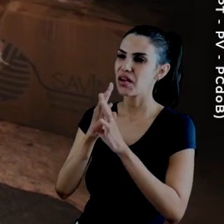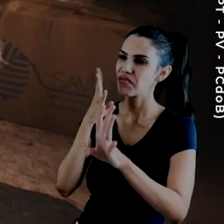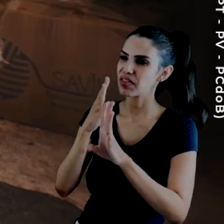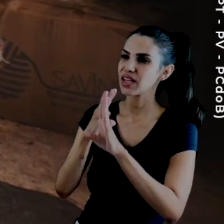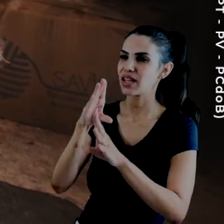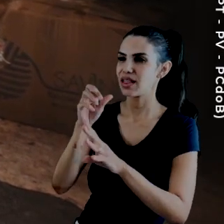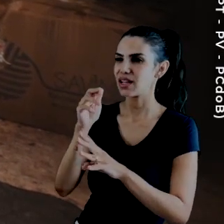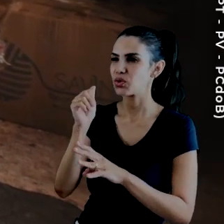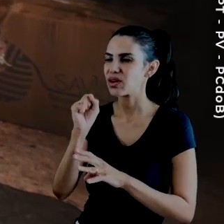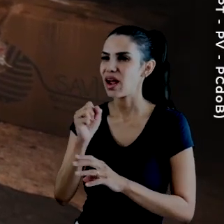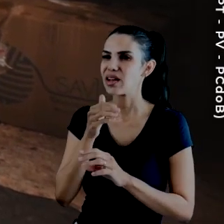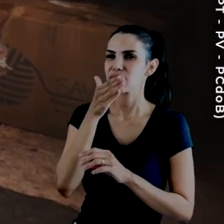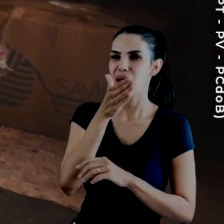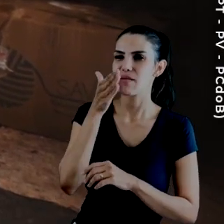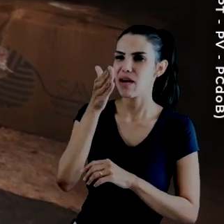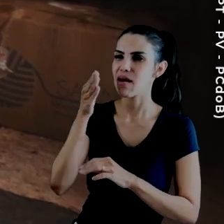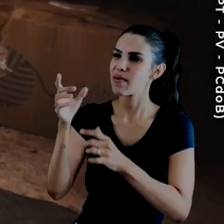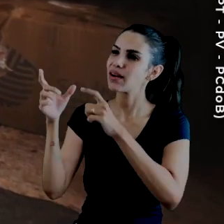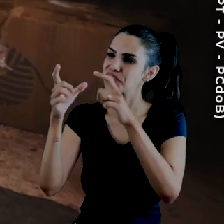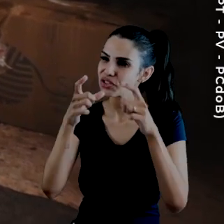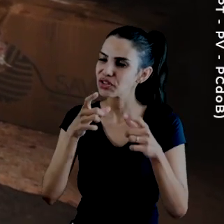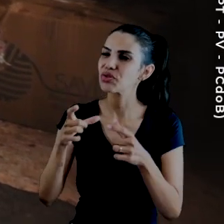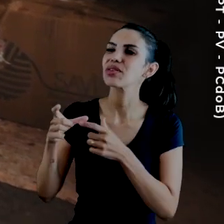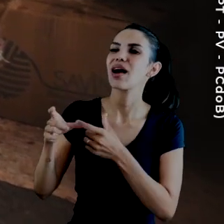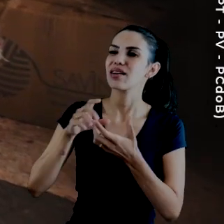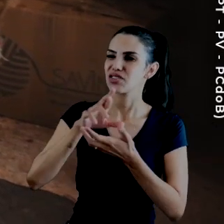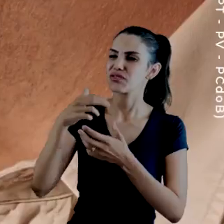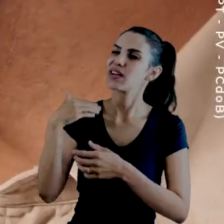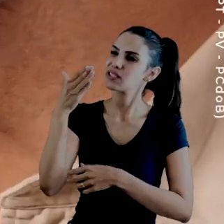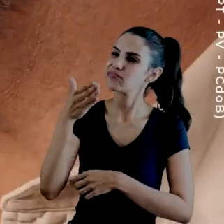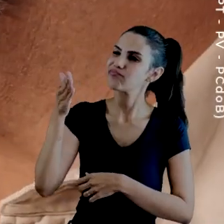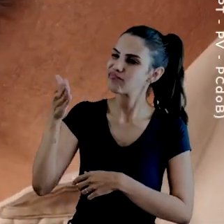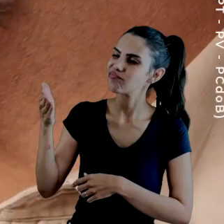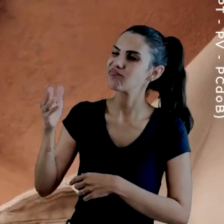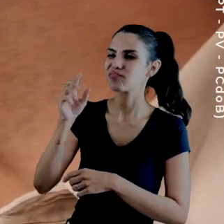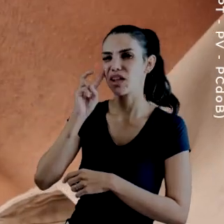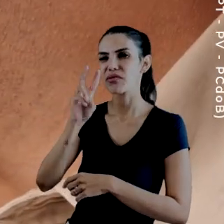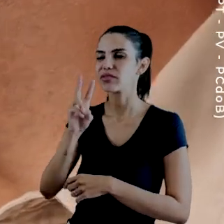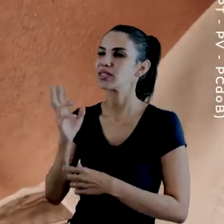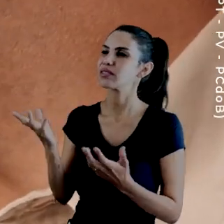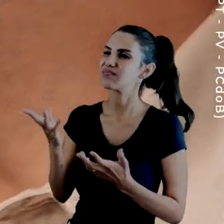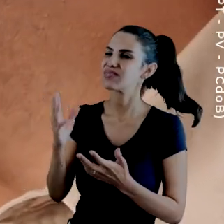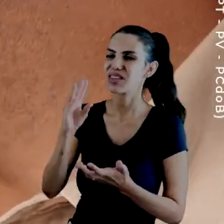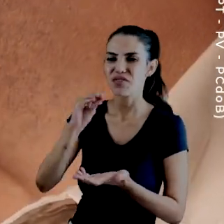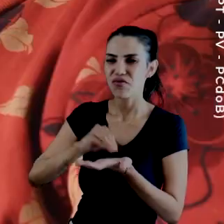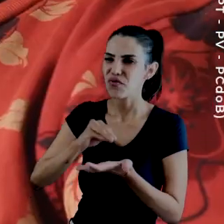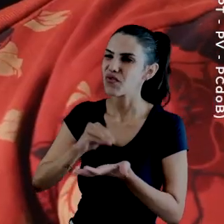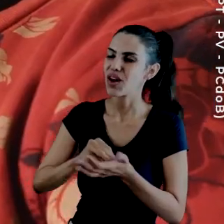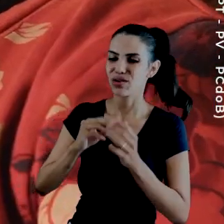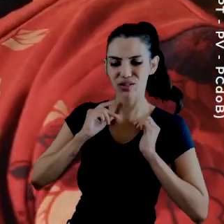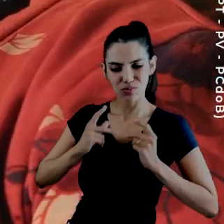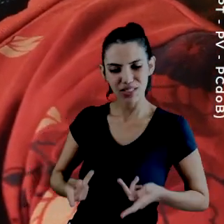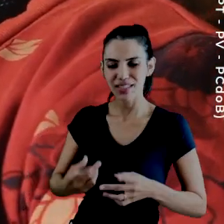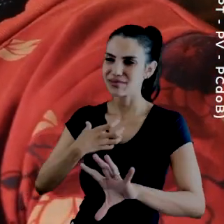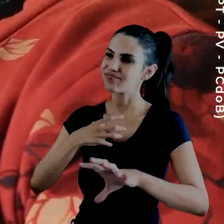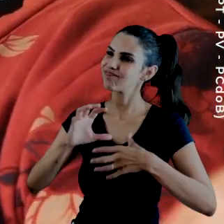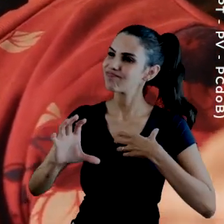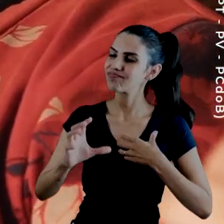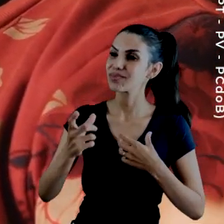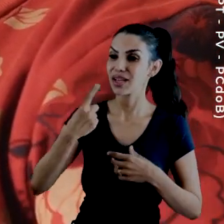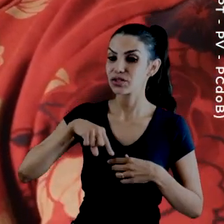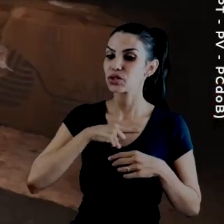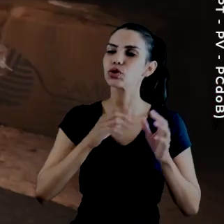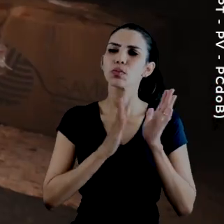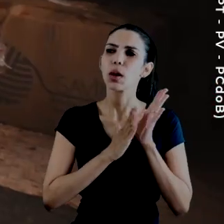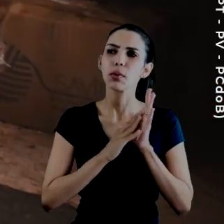fui no Crás Estrutural, eu fui no Crás do Recanto, de Planaltina, do Bandeirante. Então é uma falta de humanidade, na minha opinião, muito grande. O a gente está propondo?